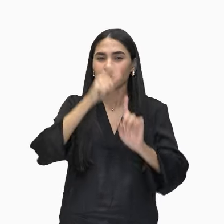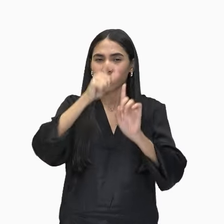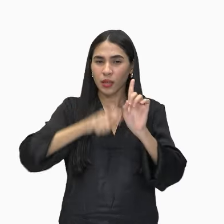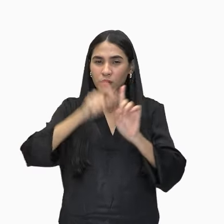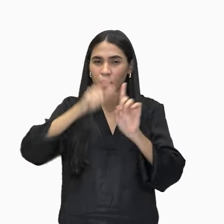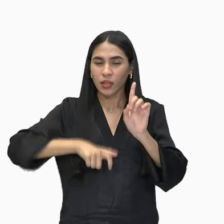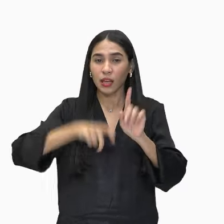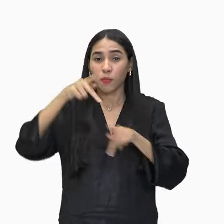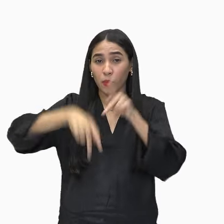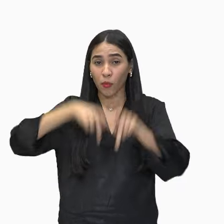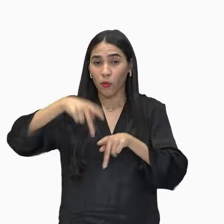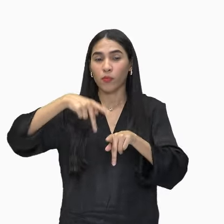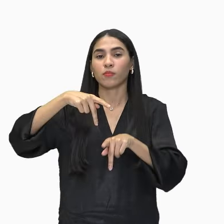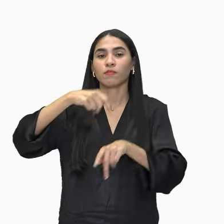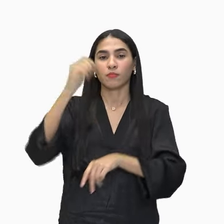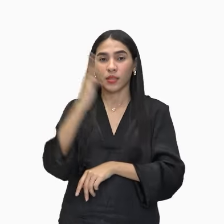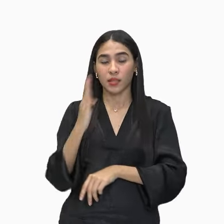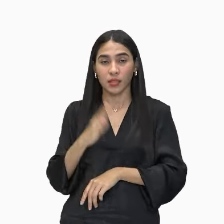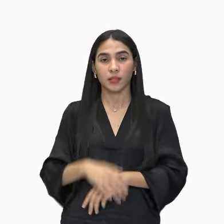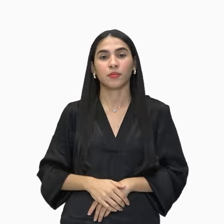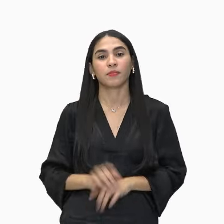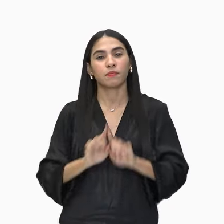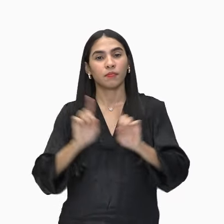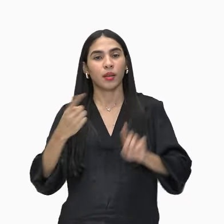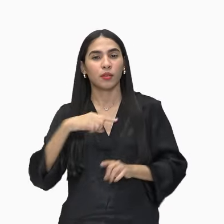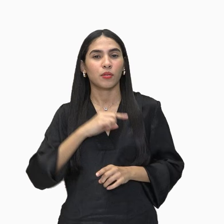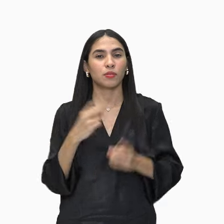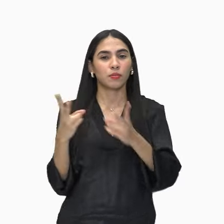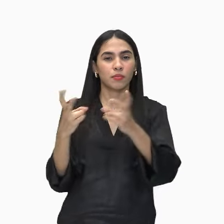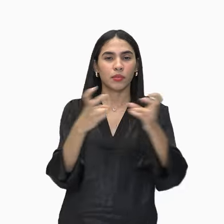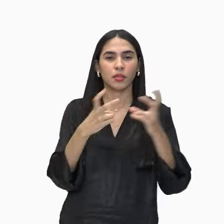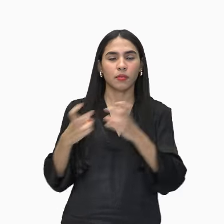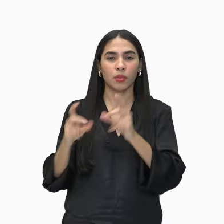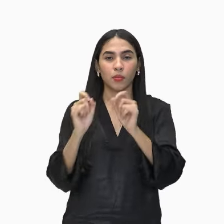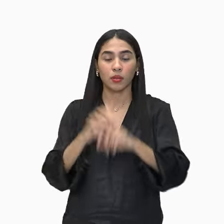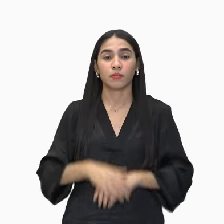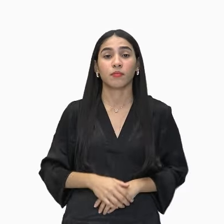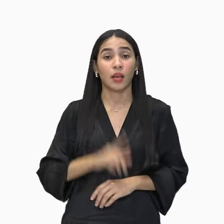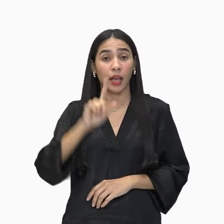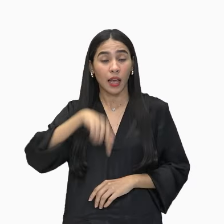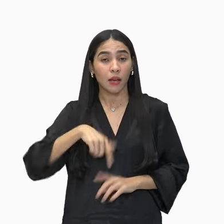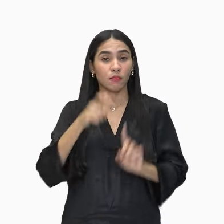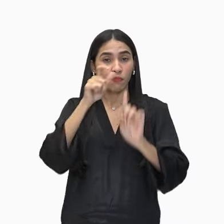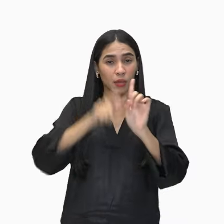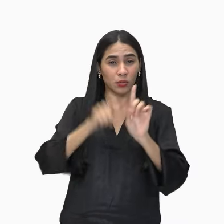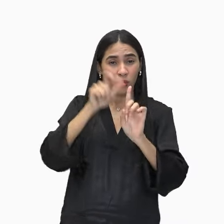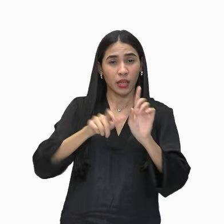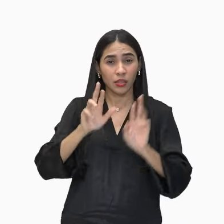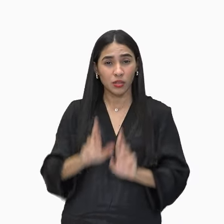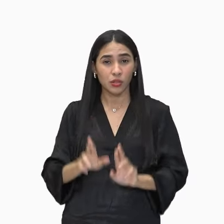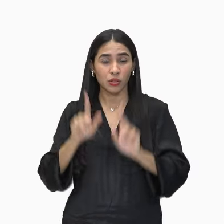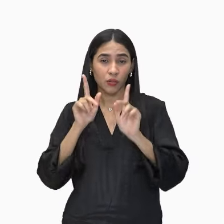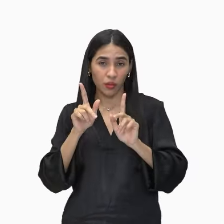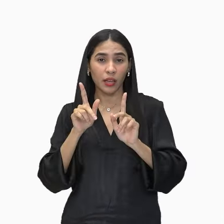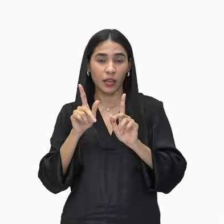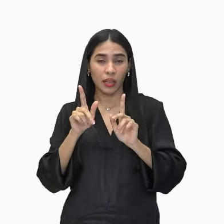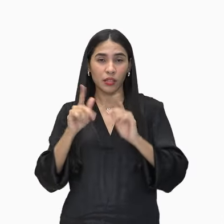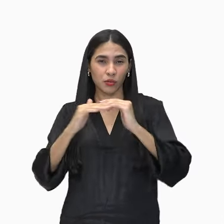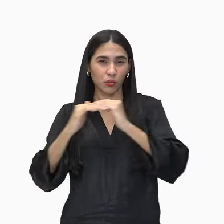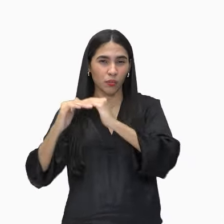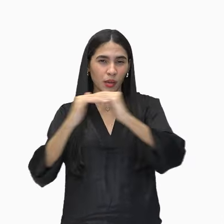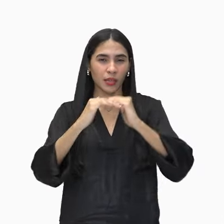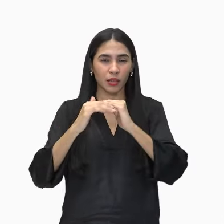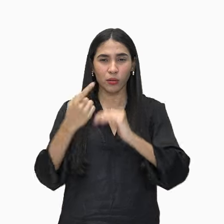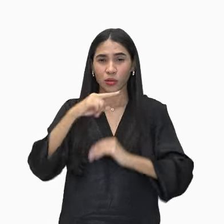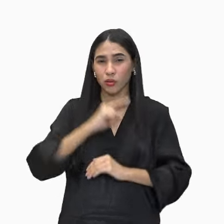perceber, ao longo dos pontos que eu vou expor aqui com vocês, que ele é um herói bem diferente daquele molde de herói que temos na nossa